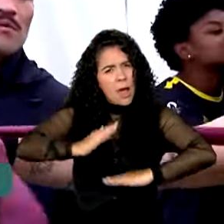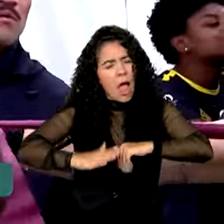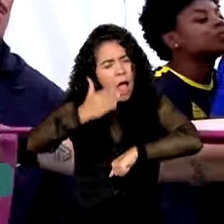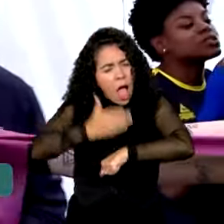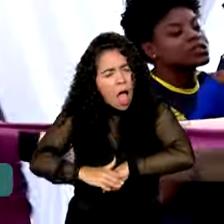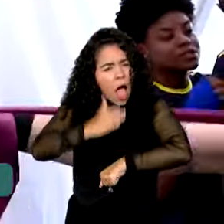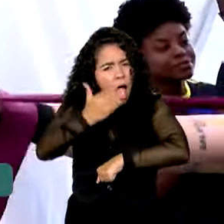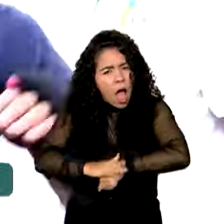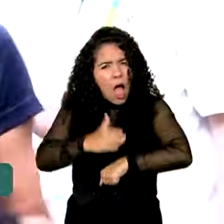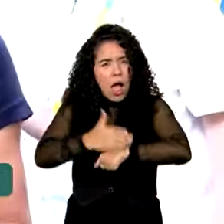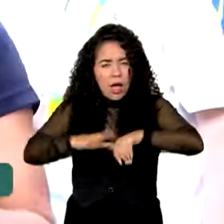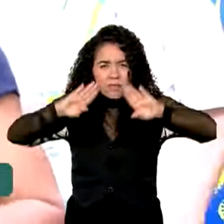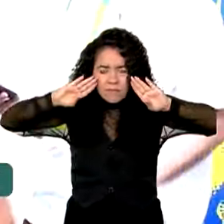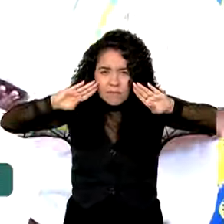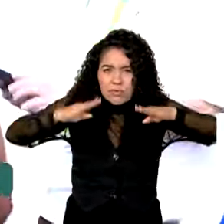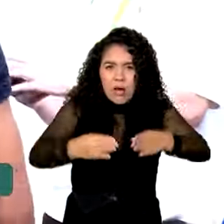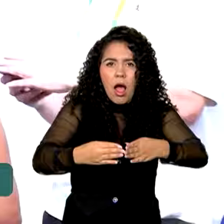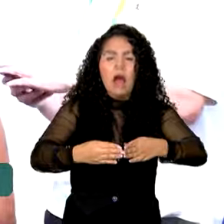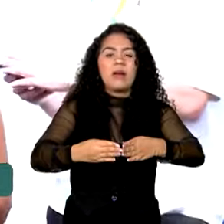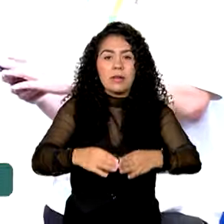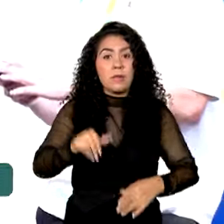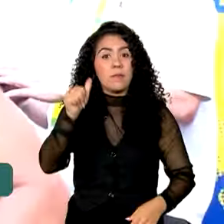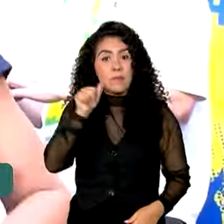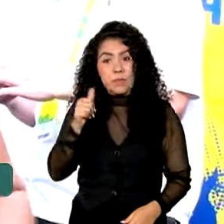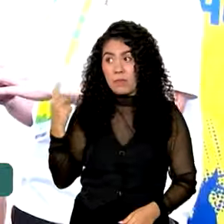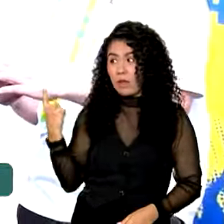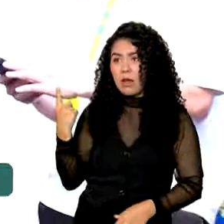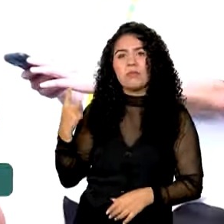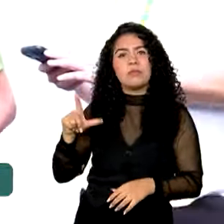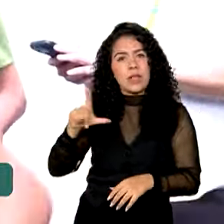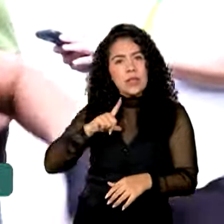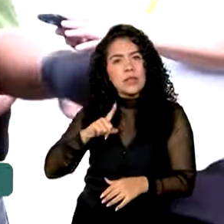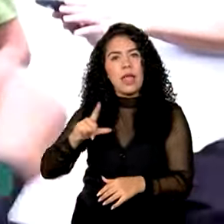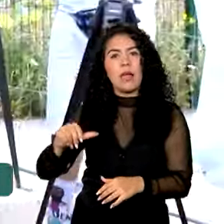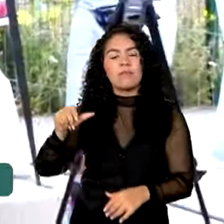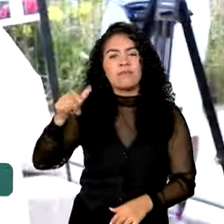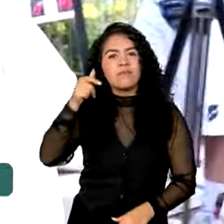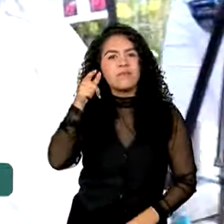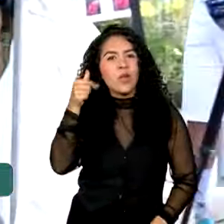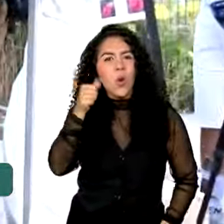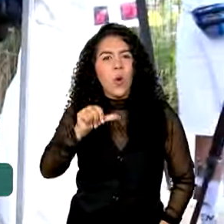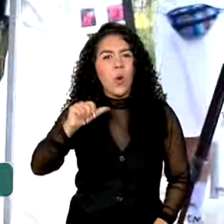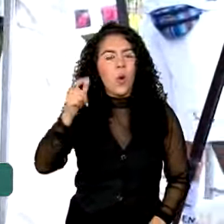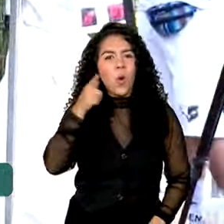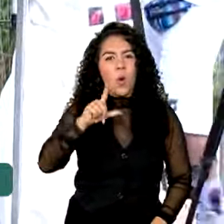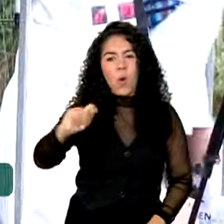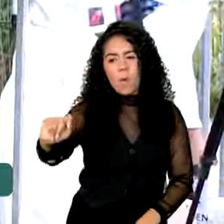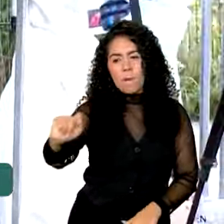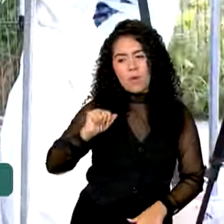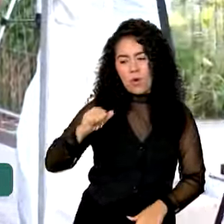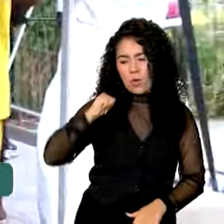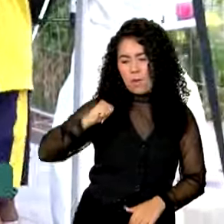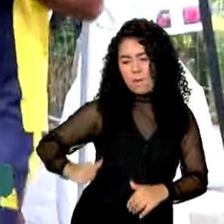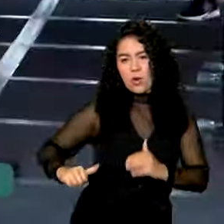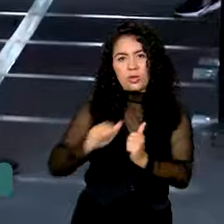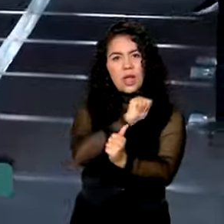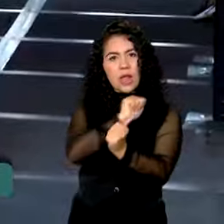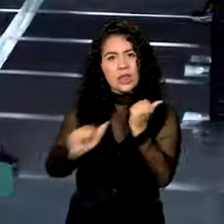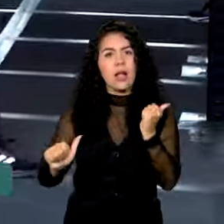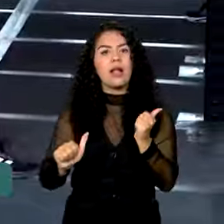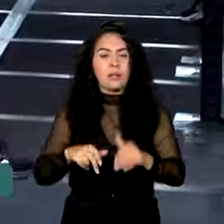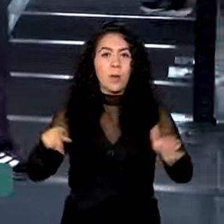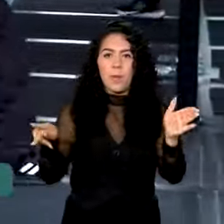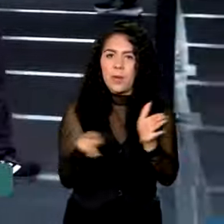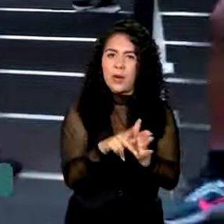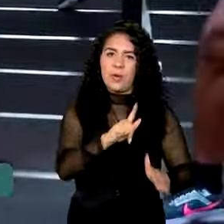esporte, tanto o Keno quanto Bárbara, contam com o apoio do Bolsa Atleta, maior programa de patrocínio individual de